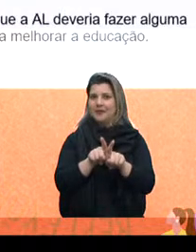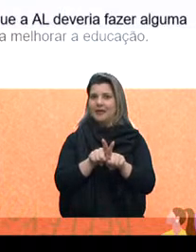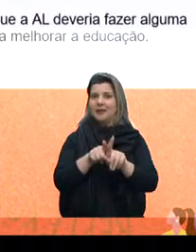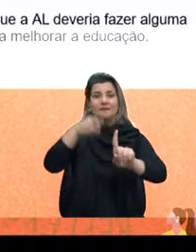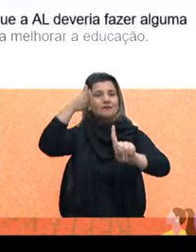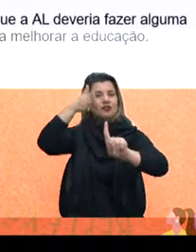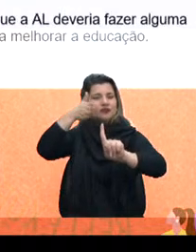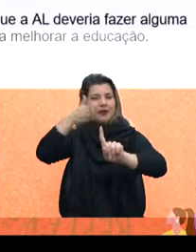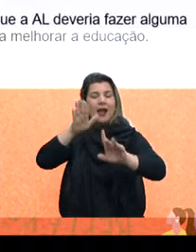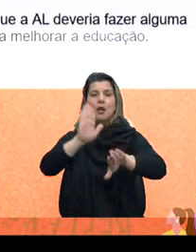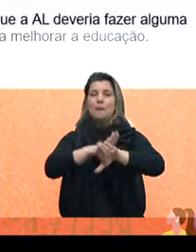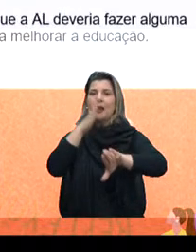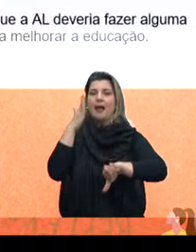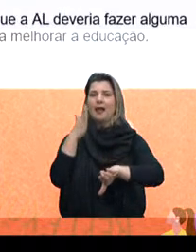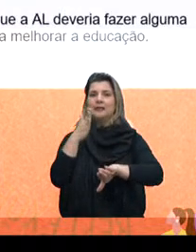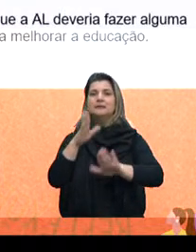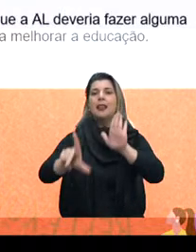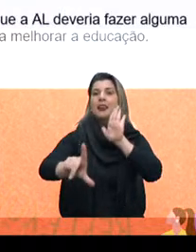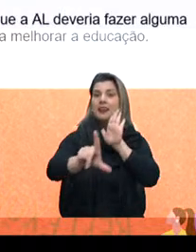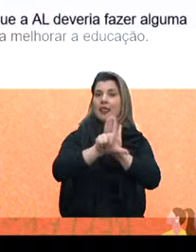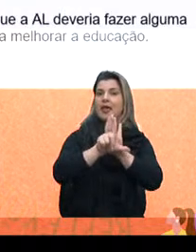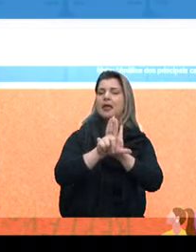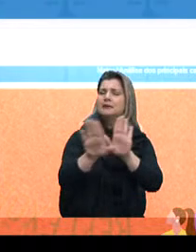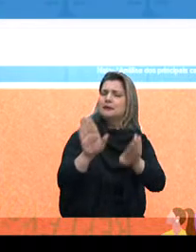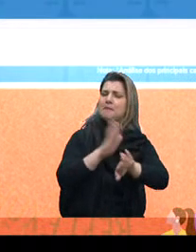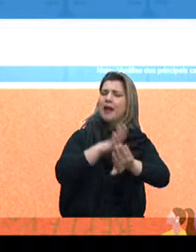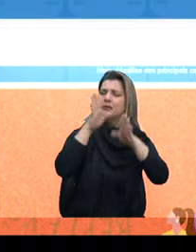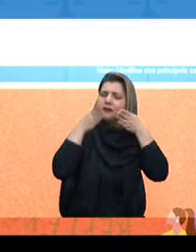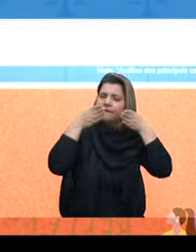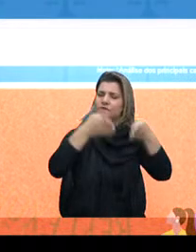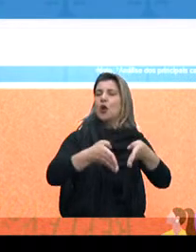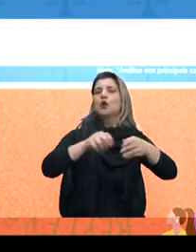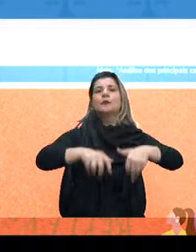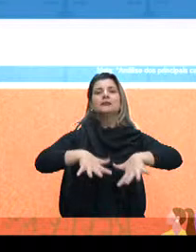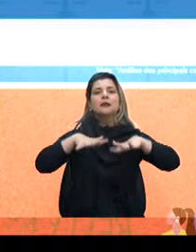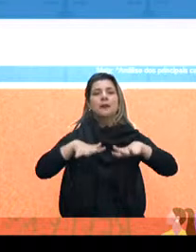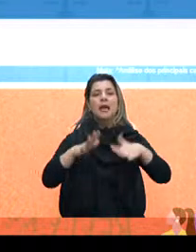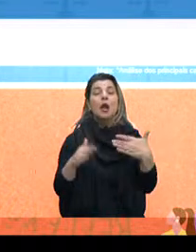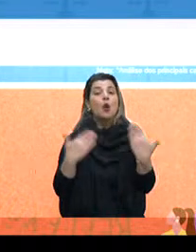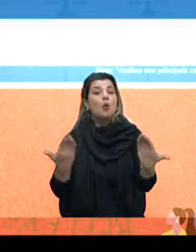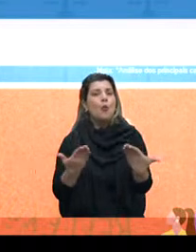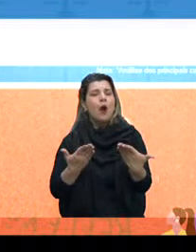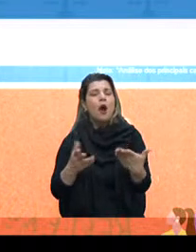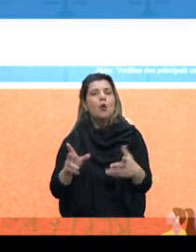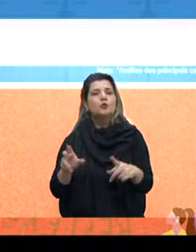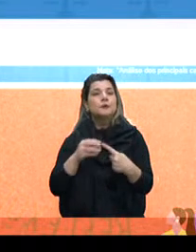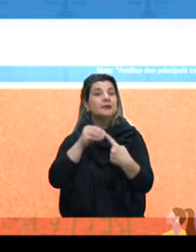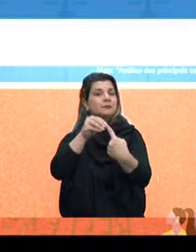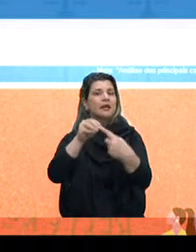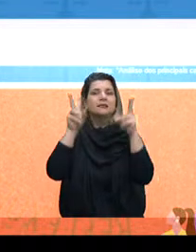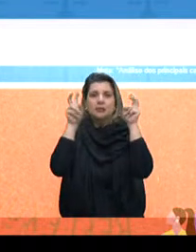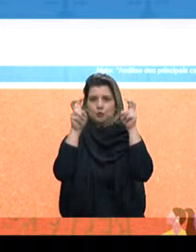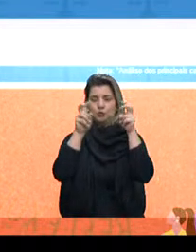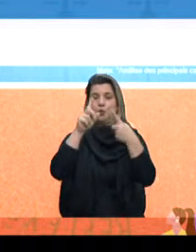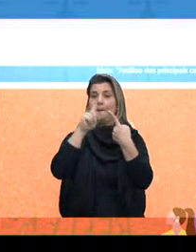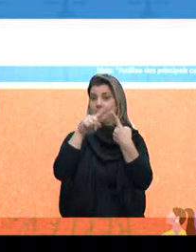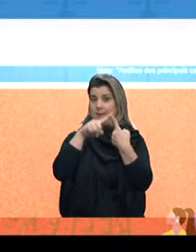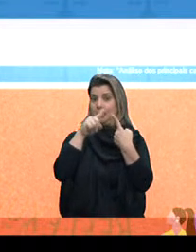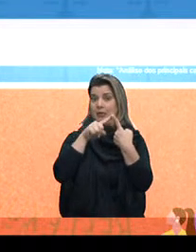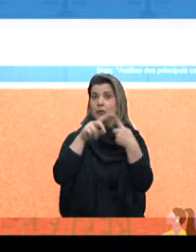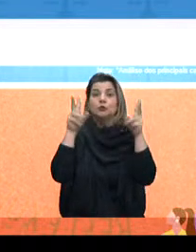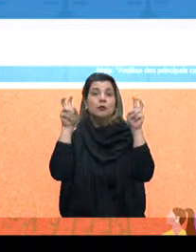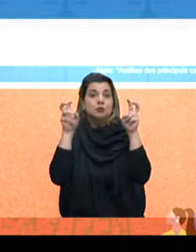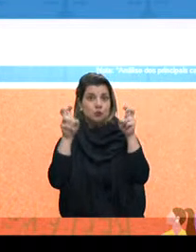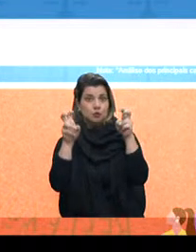mais leis, mais atenção para a Assembleia. Quais são os grandes temas? O primeiro tema, claro que no